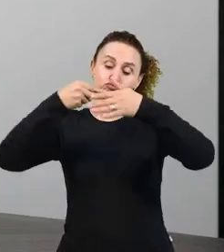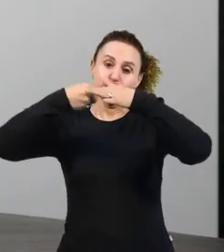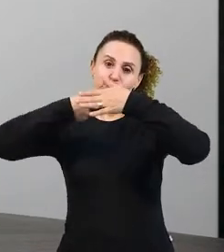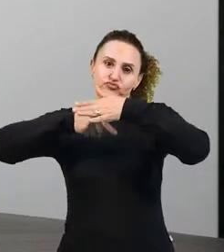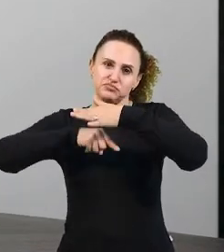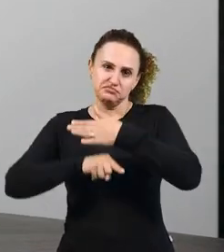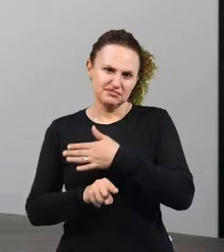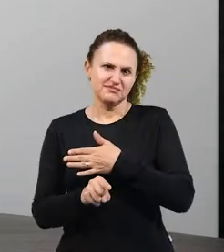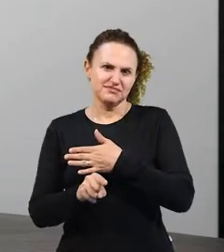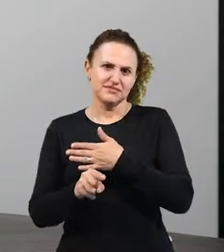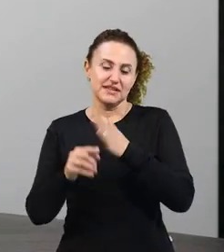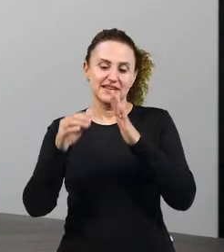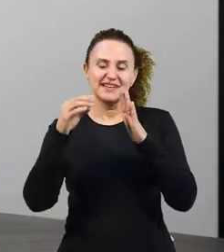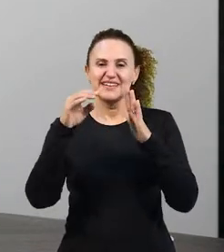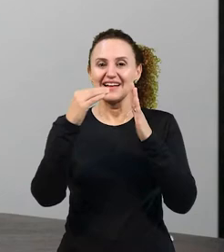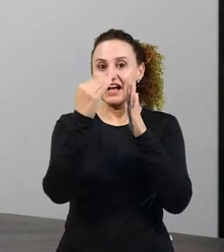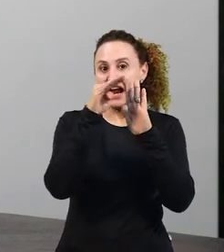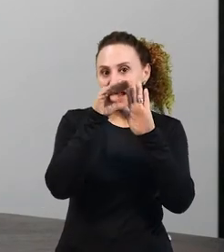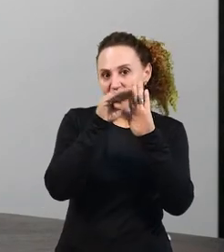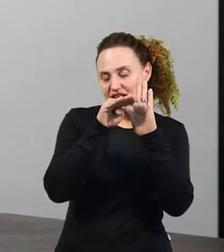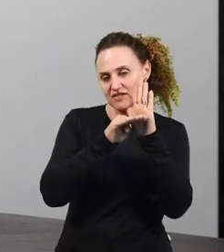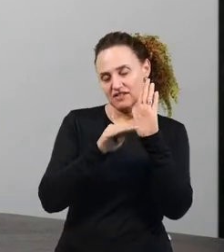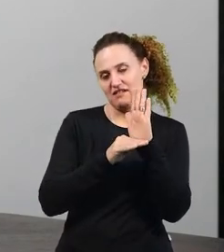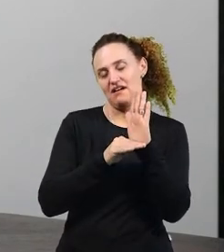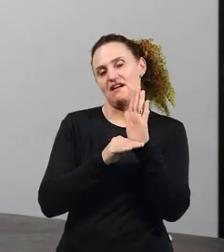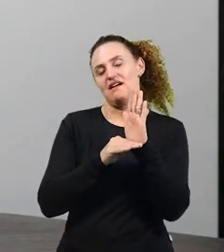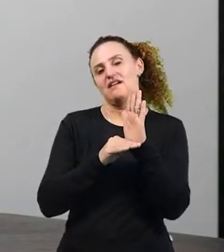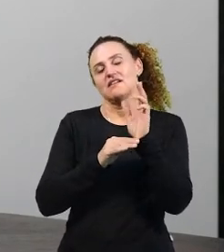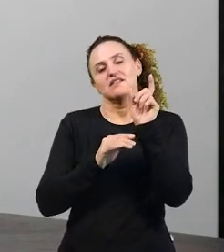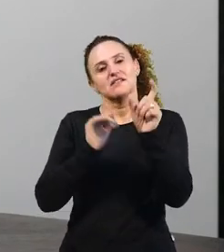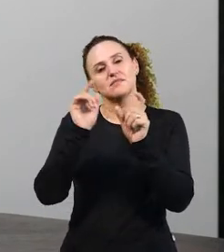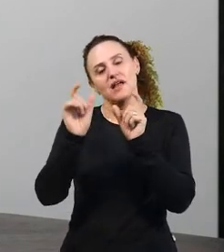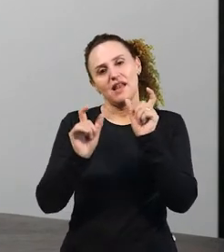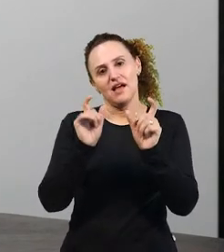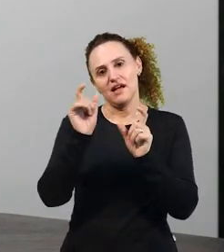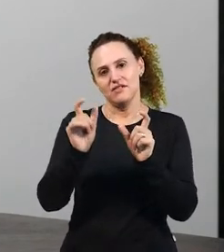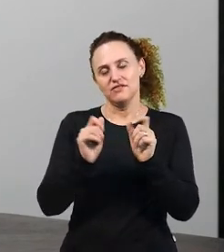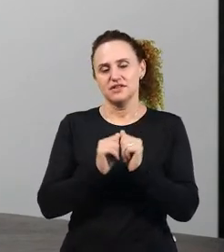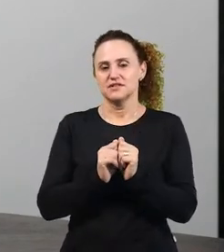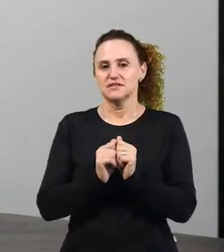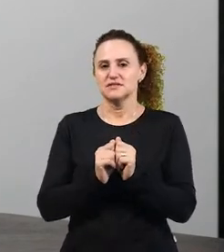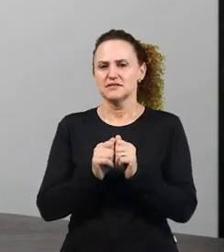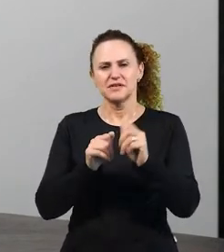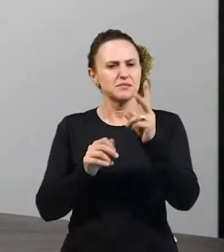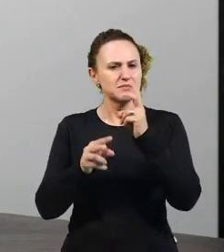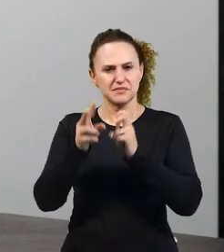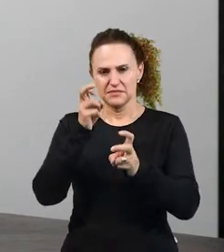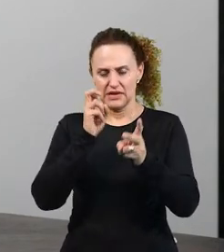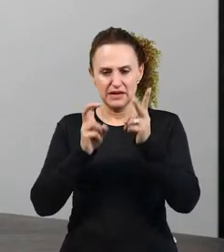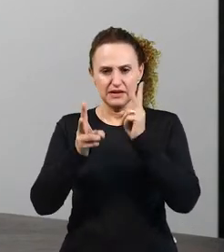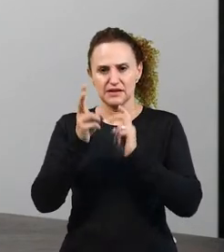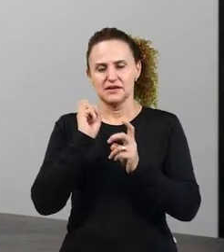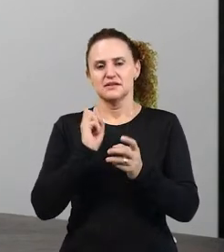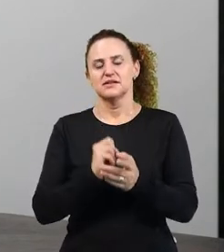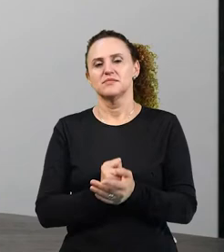classificar uma palavra, tá? Mesmo que o significante seja o mesmo, você vai identificar